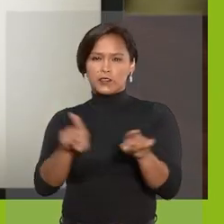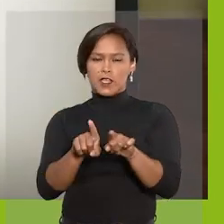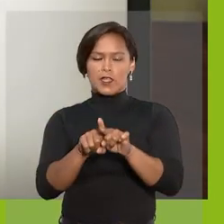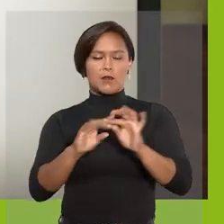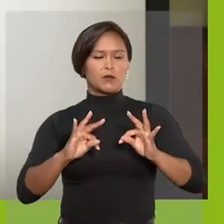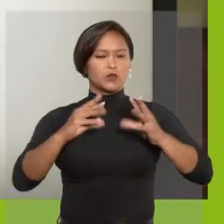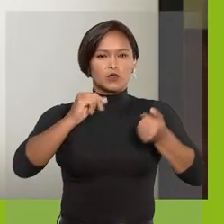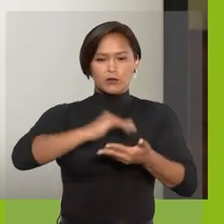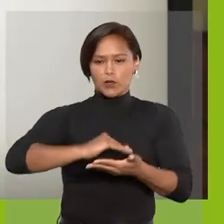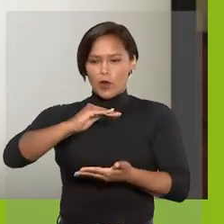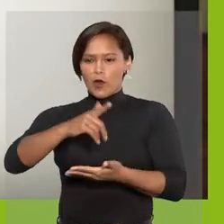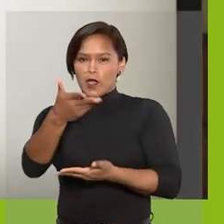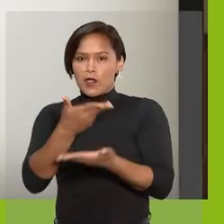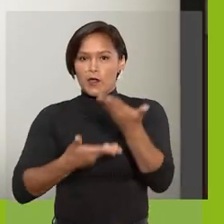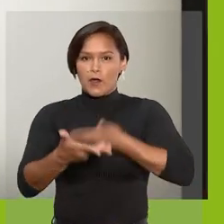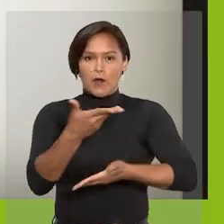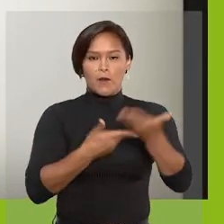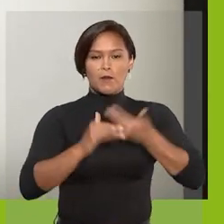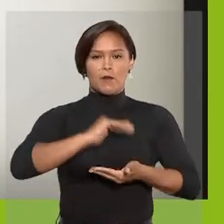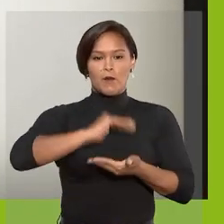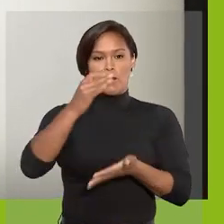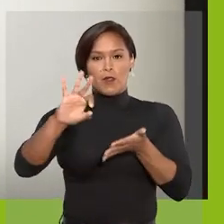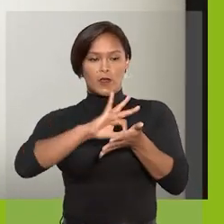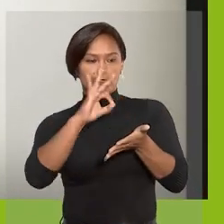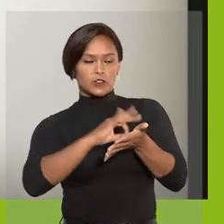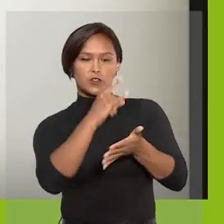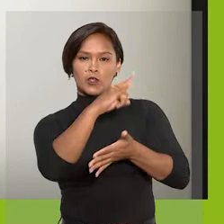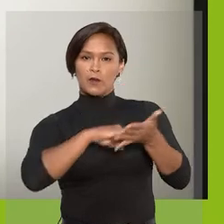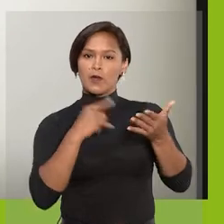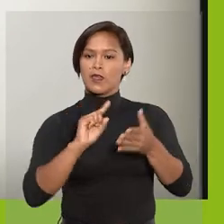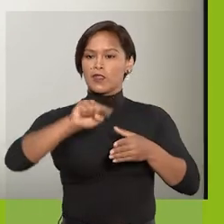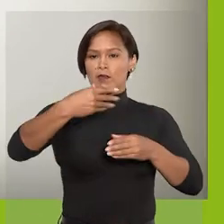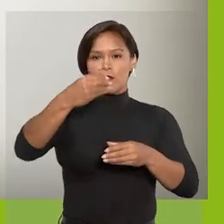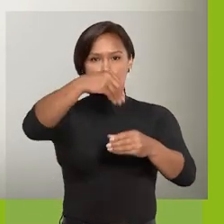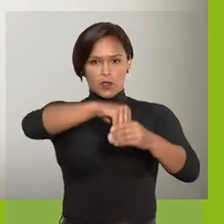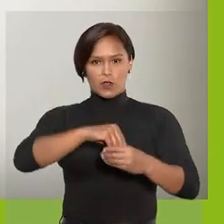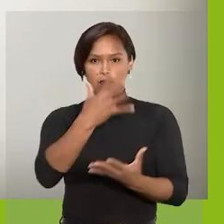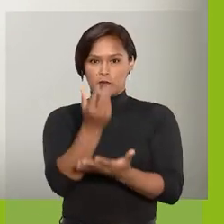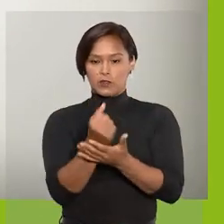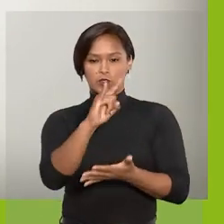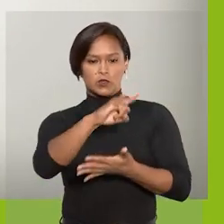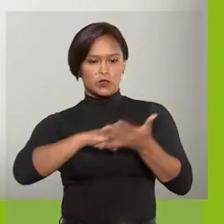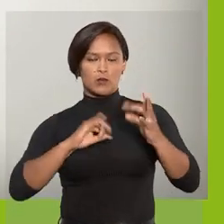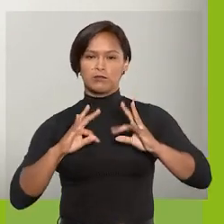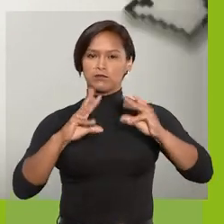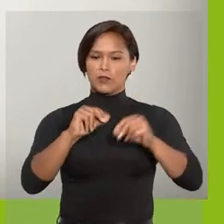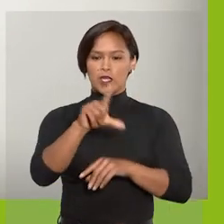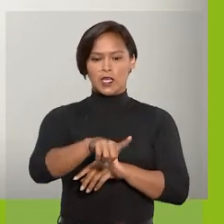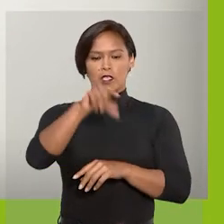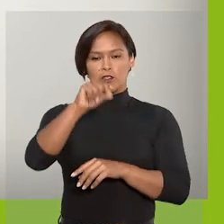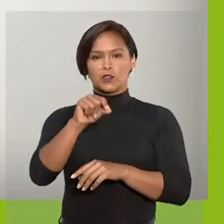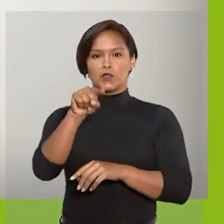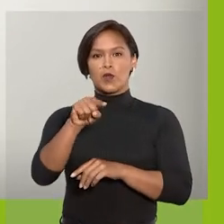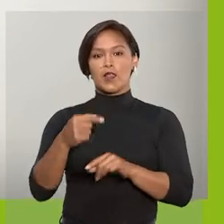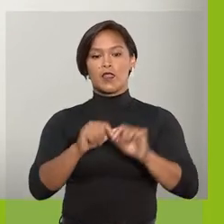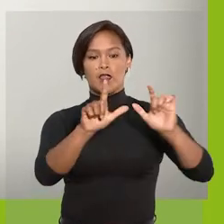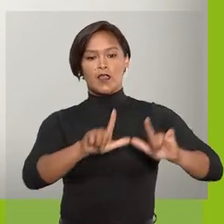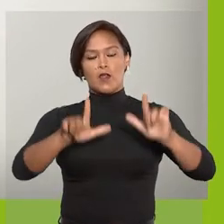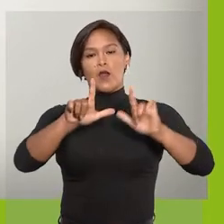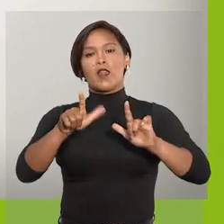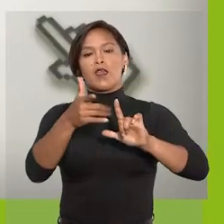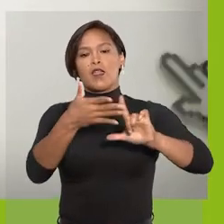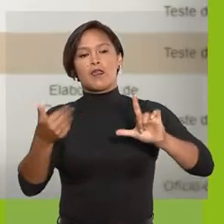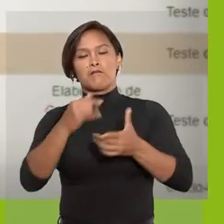pelas unidades que compartilham o bloco. Depois de Incluir e Disponibilizar os documentos, clique no link Ir para os